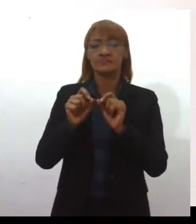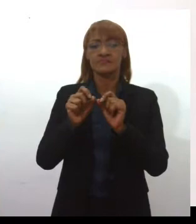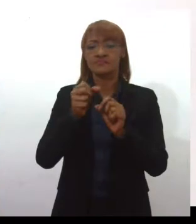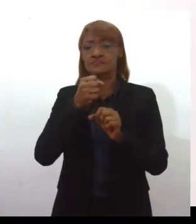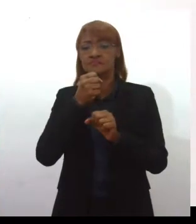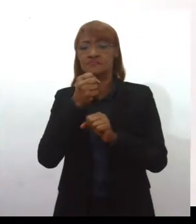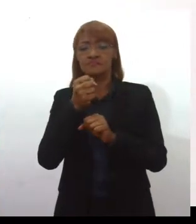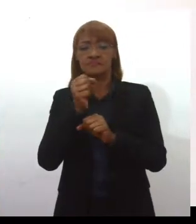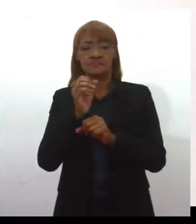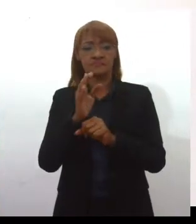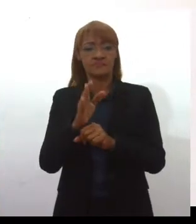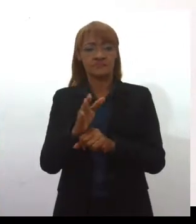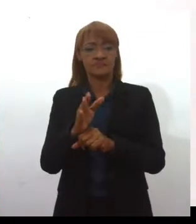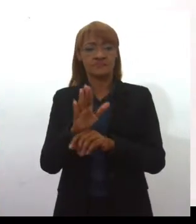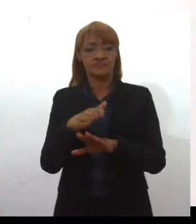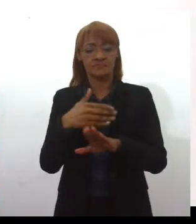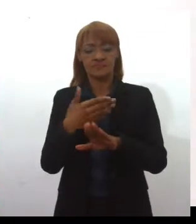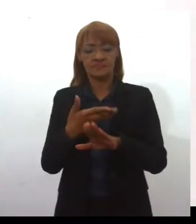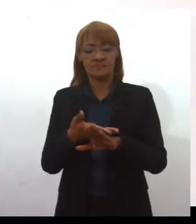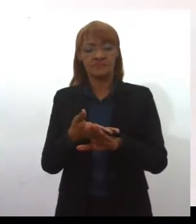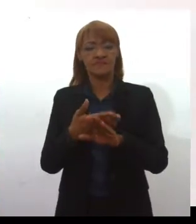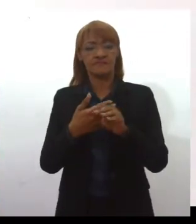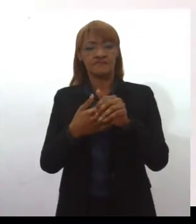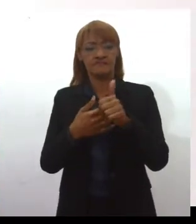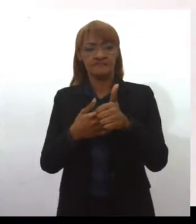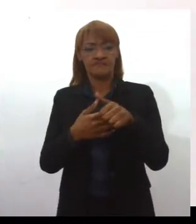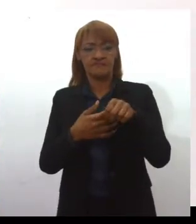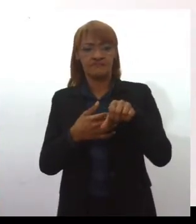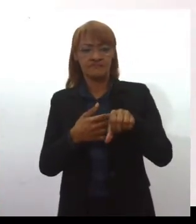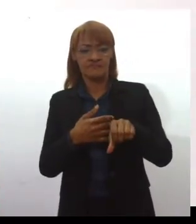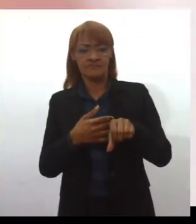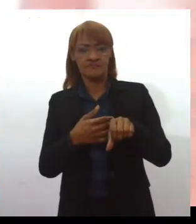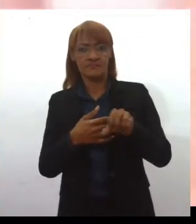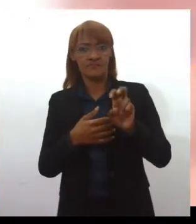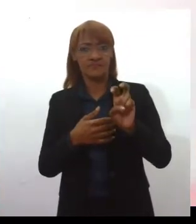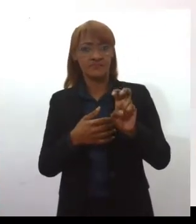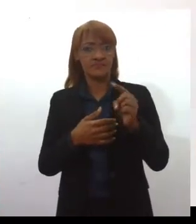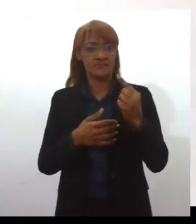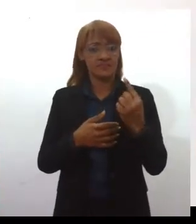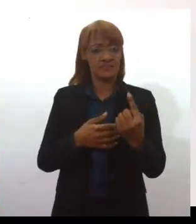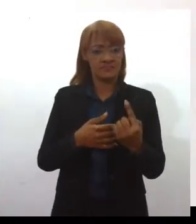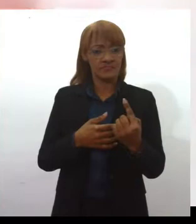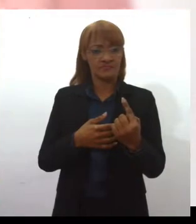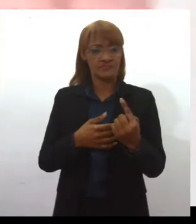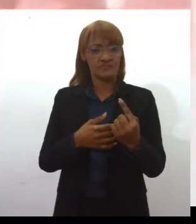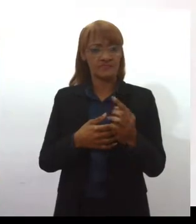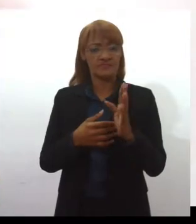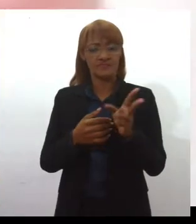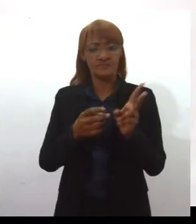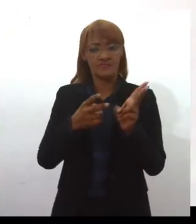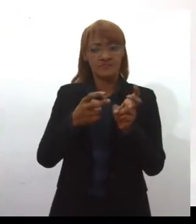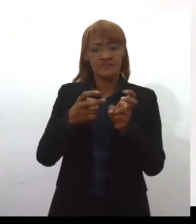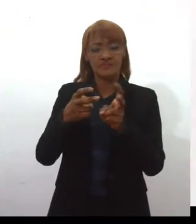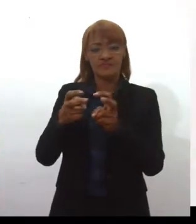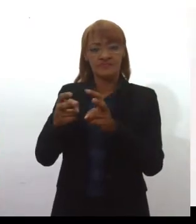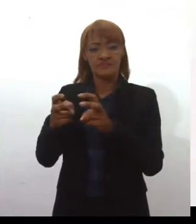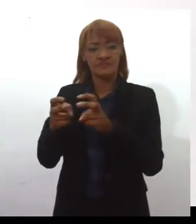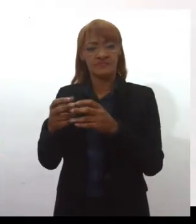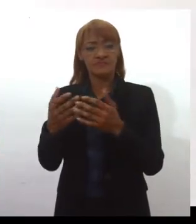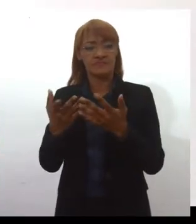até 1951, ela faleceu em 1952, não é? A gente vai vendo movimentos de